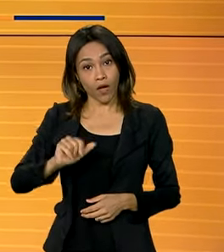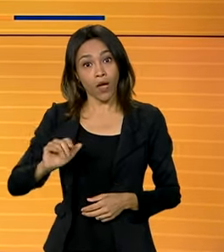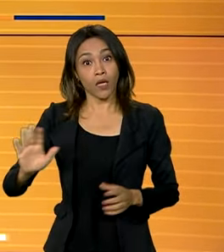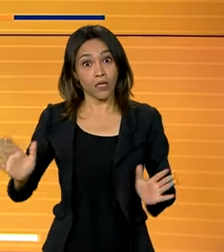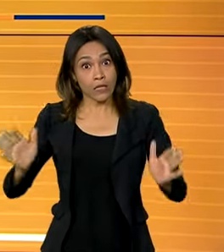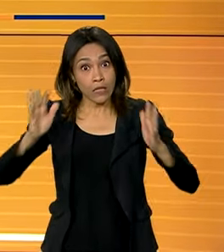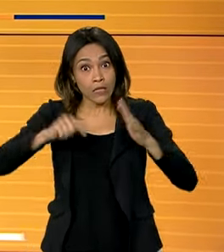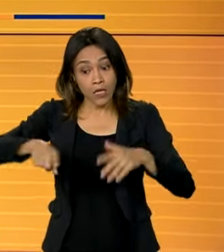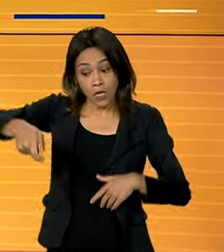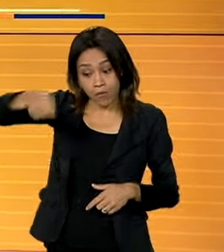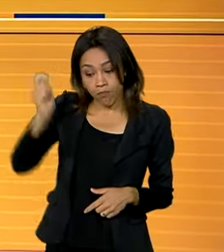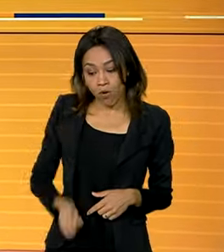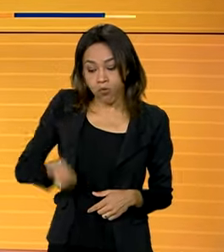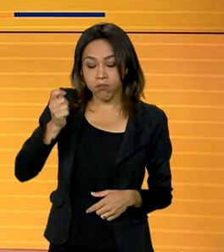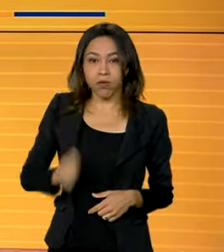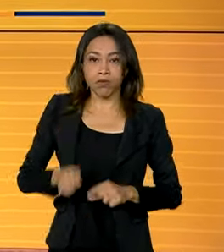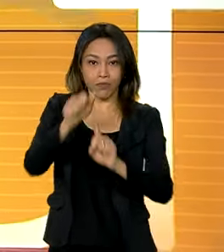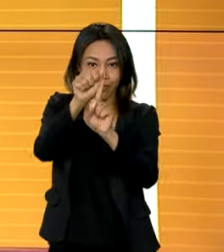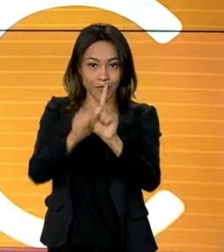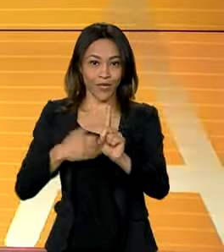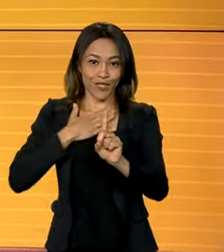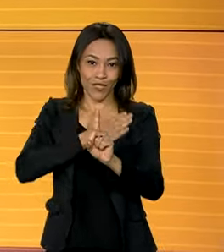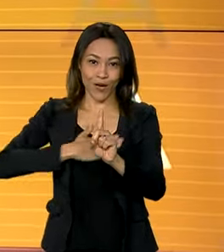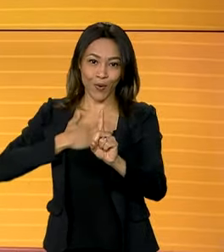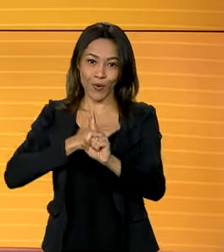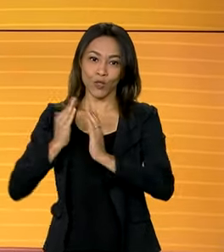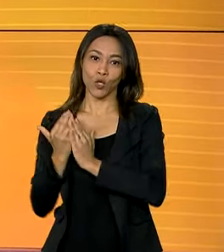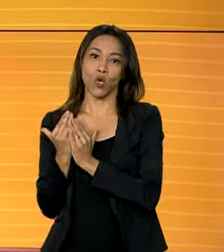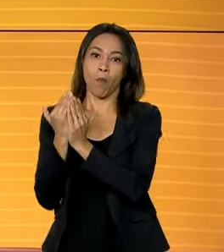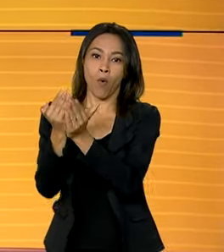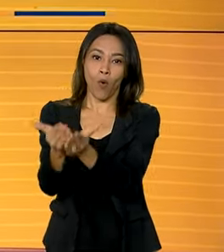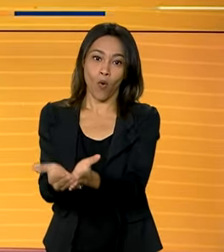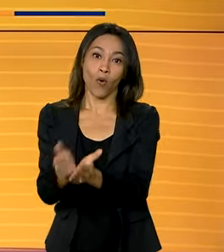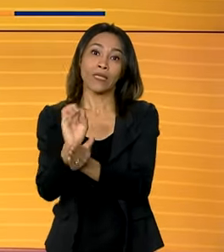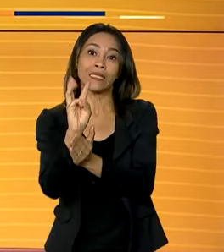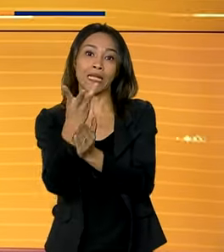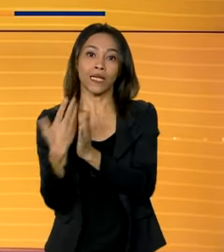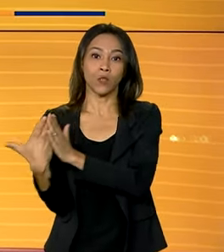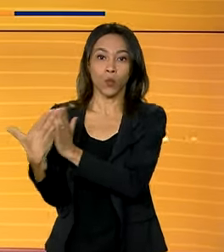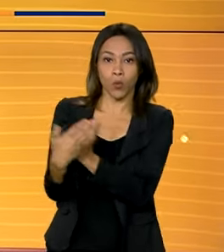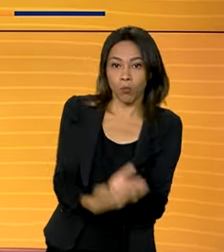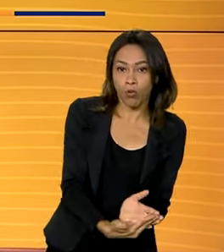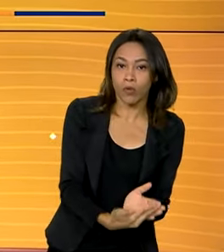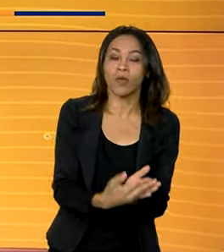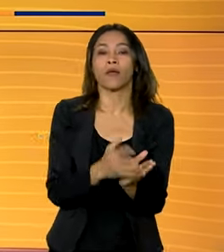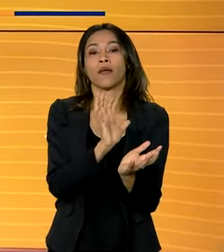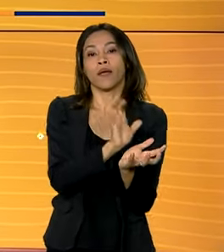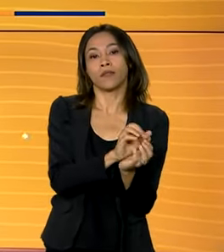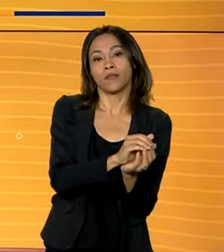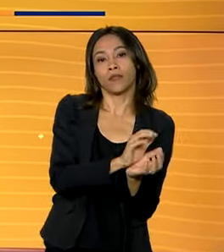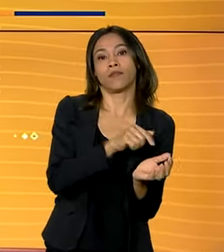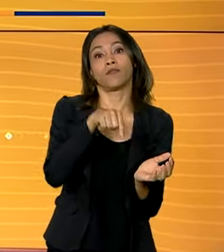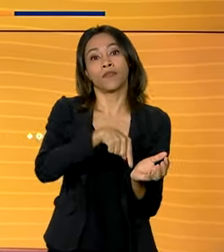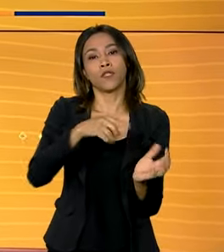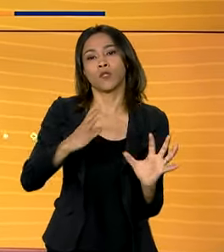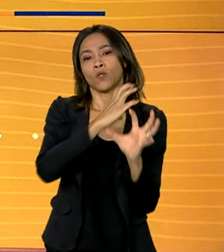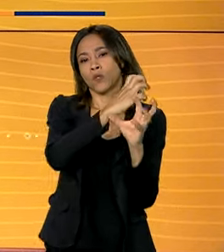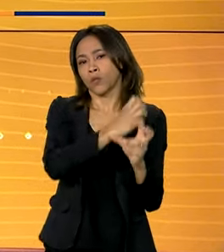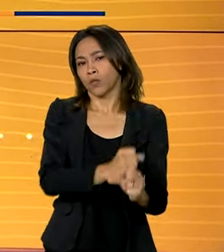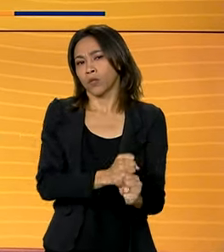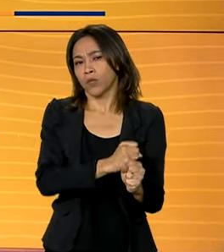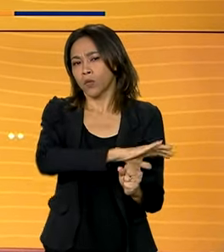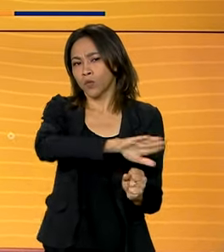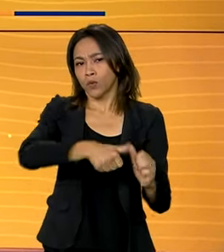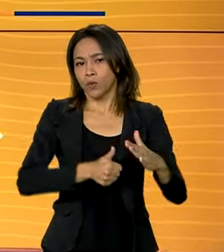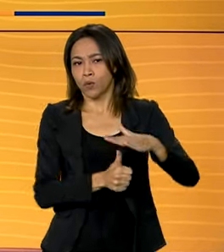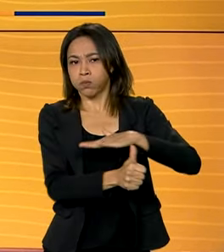primeiro leilão de portos deste ano. Serão leiloados três terminais no Porto de Recife, totalizando aí o investimento